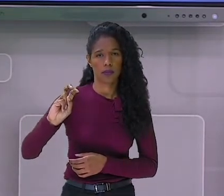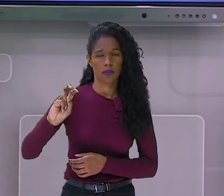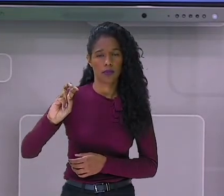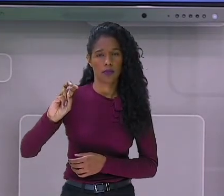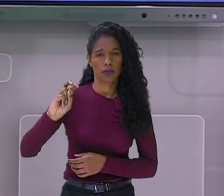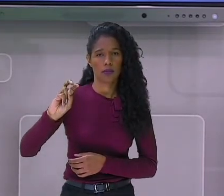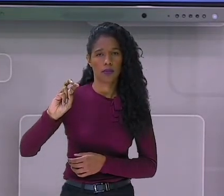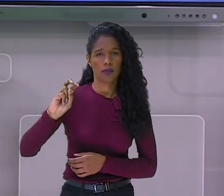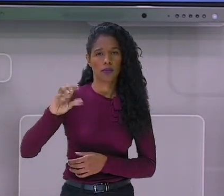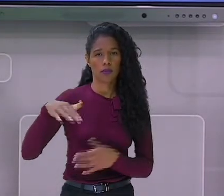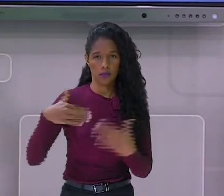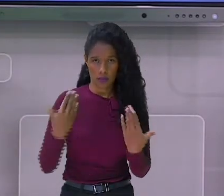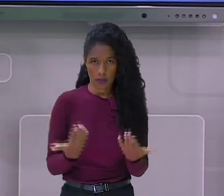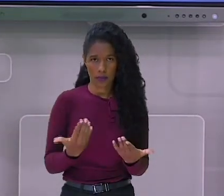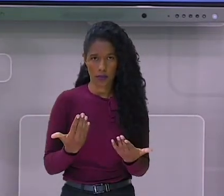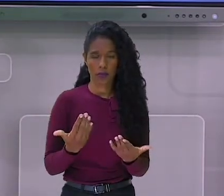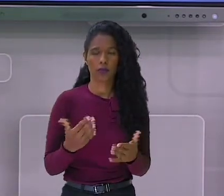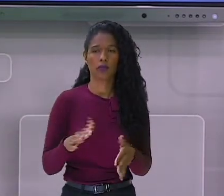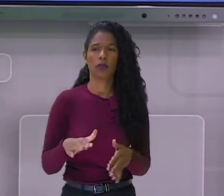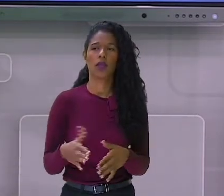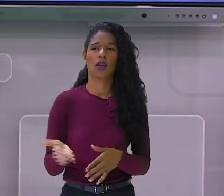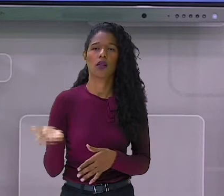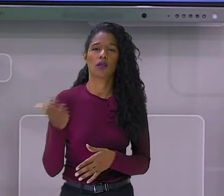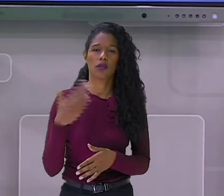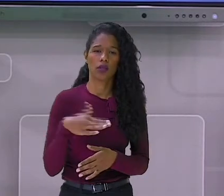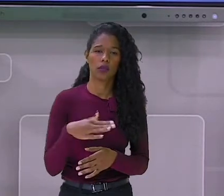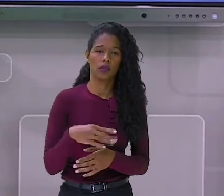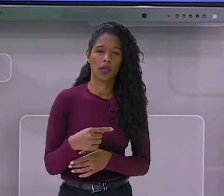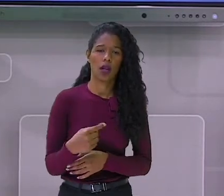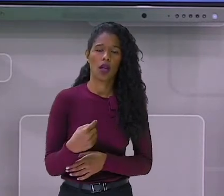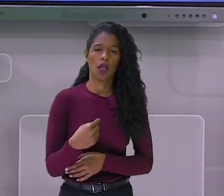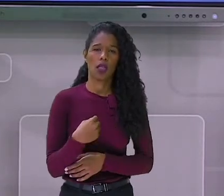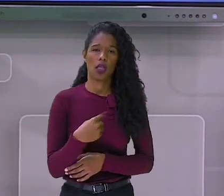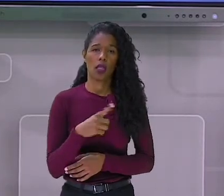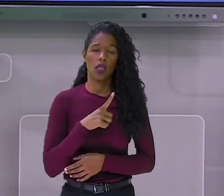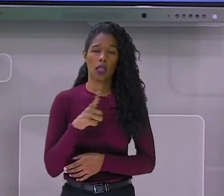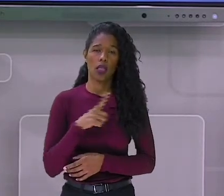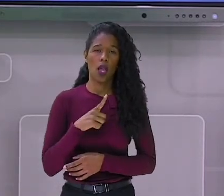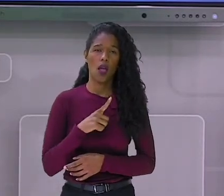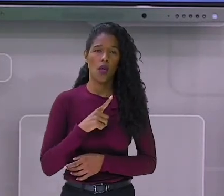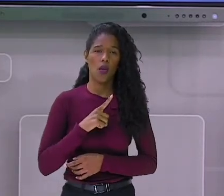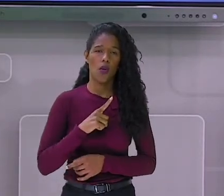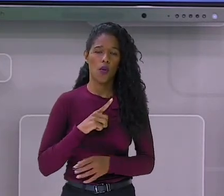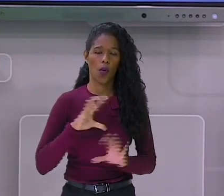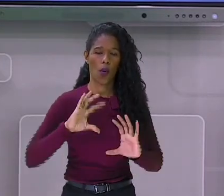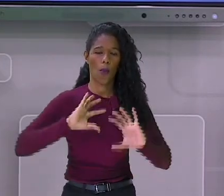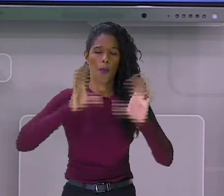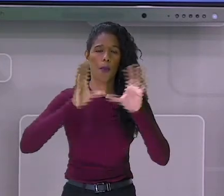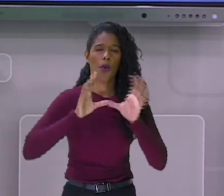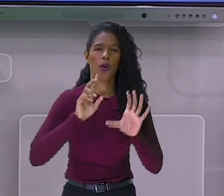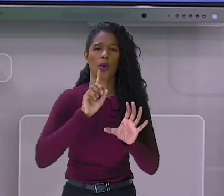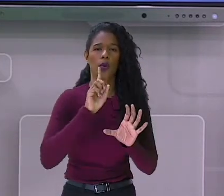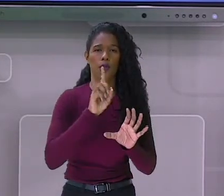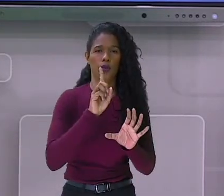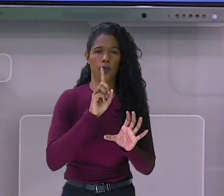o 5. Não é assim? Vamos lá. Eu tenho uma bola. Eu ganhei duas.